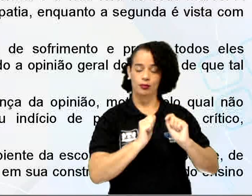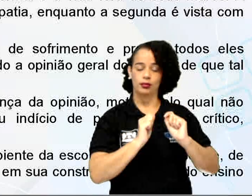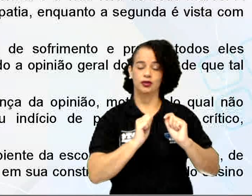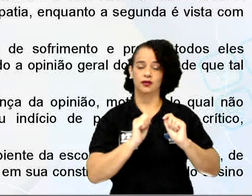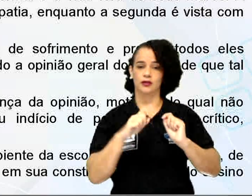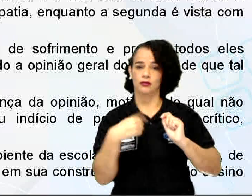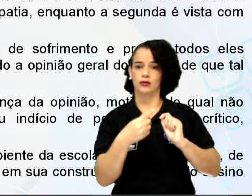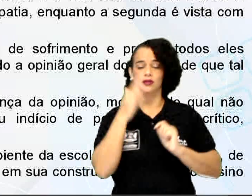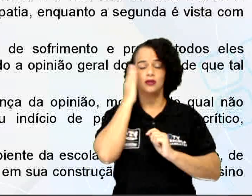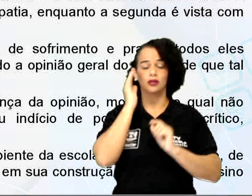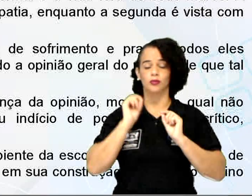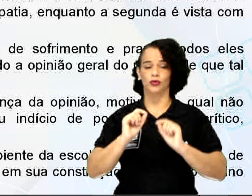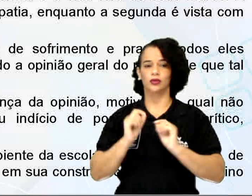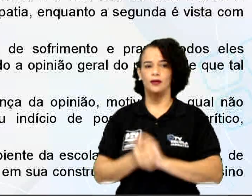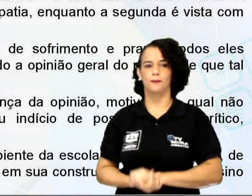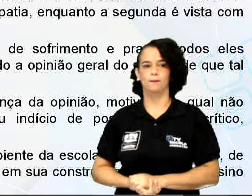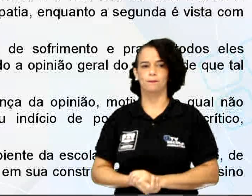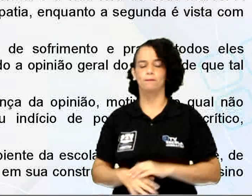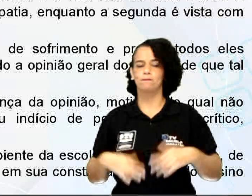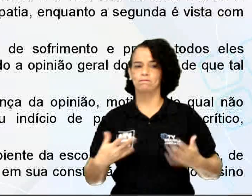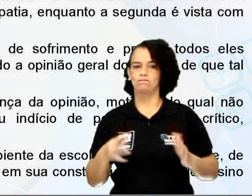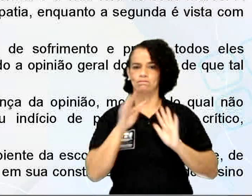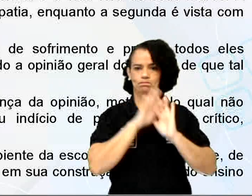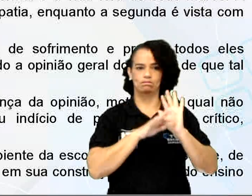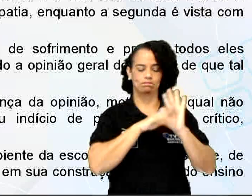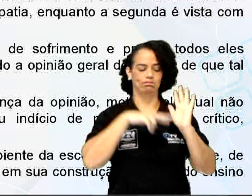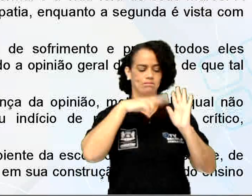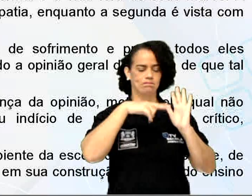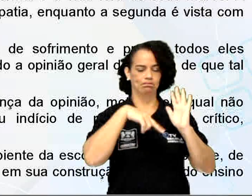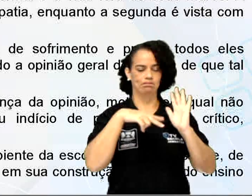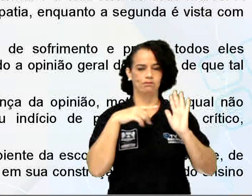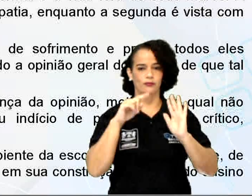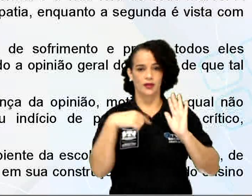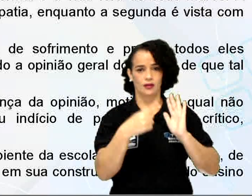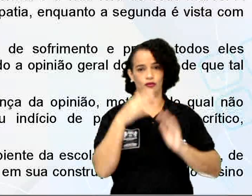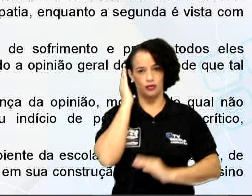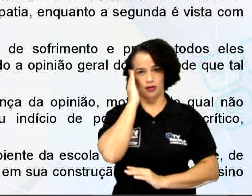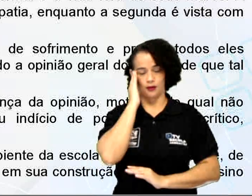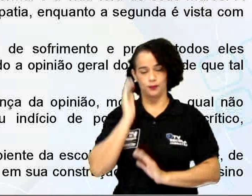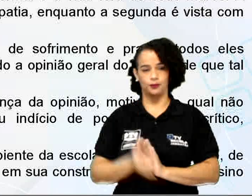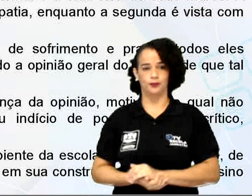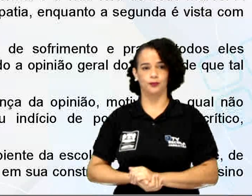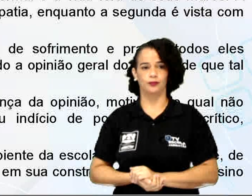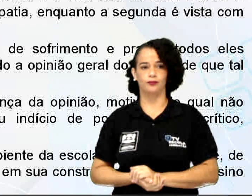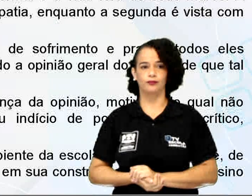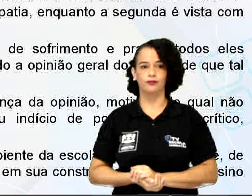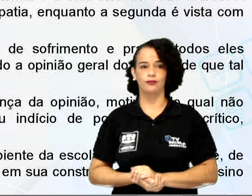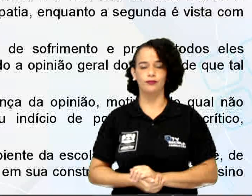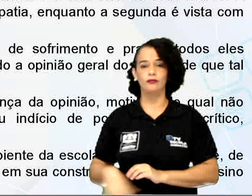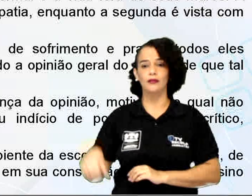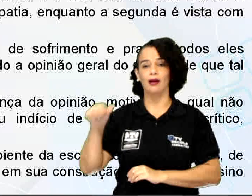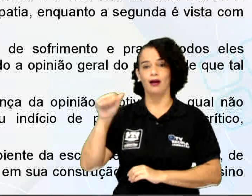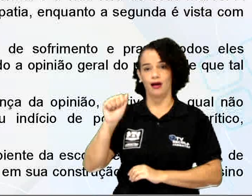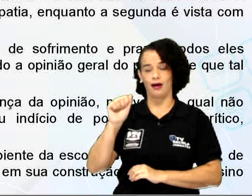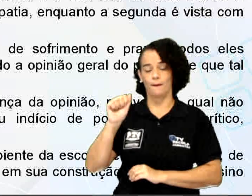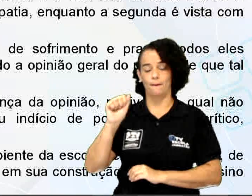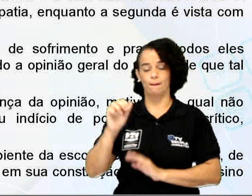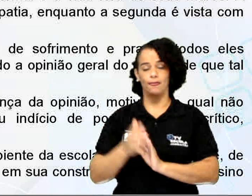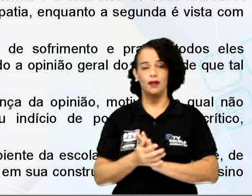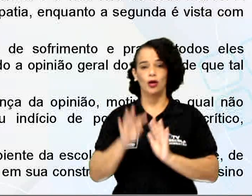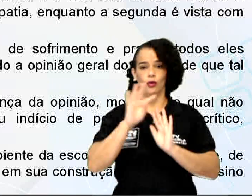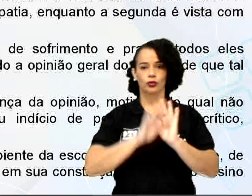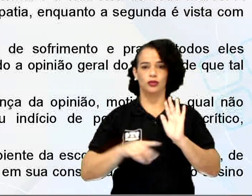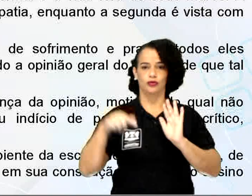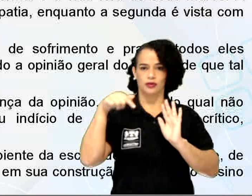texto 7, vamos ver o dá pra gente extrair aqui. Item A. O texto 7 reitera a